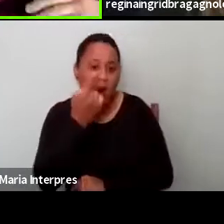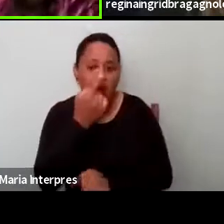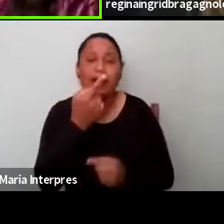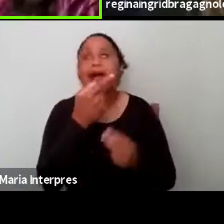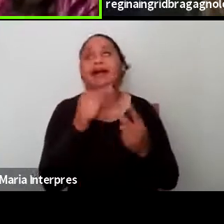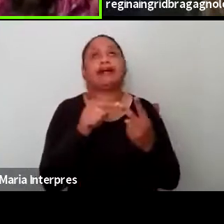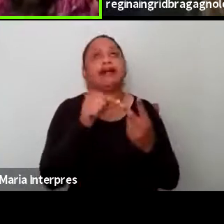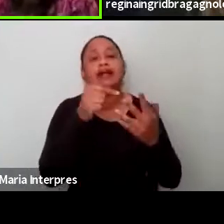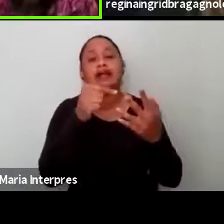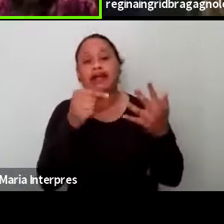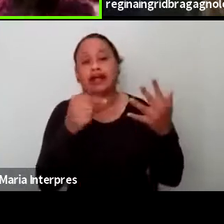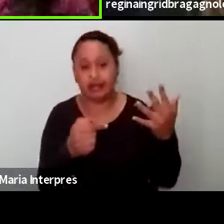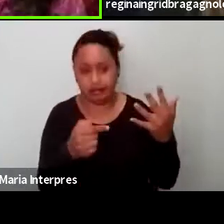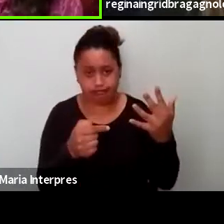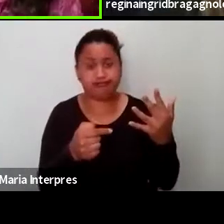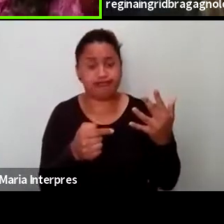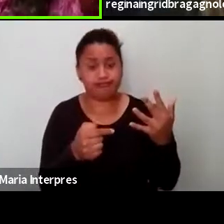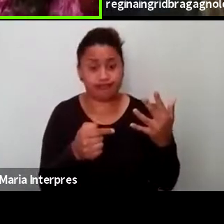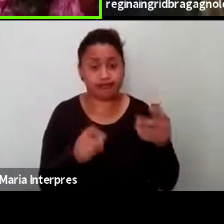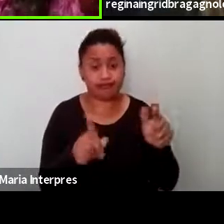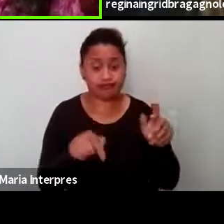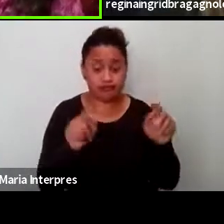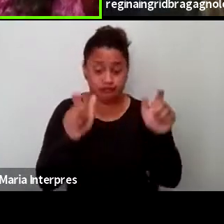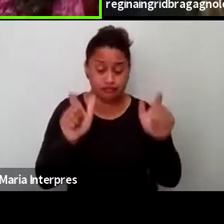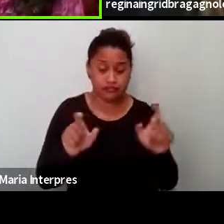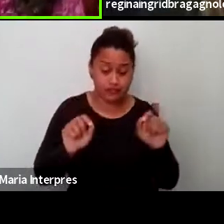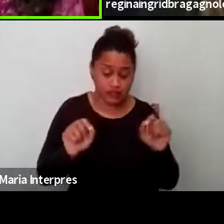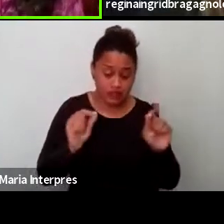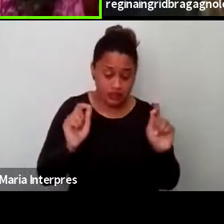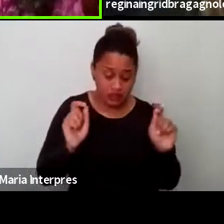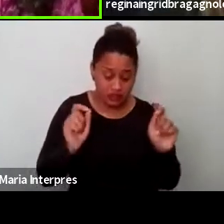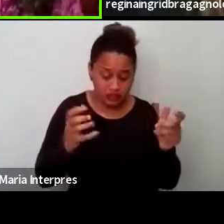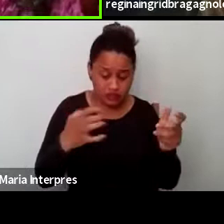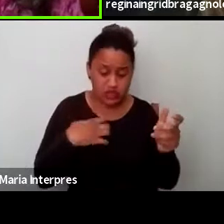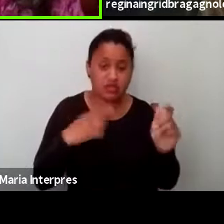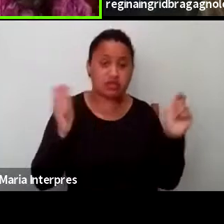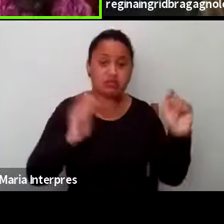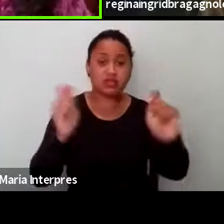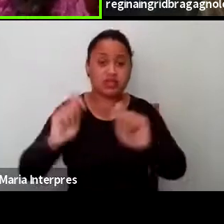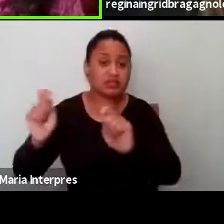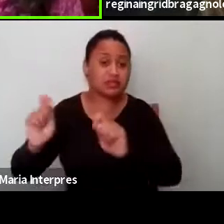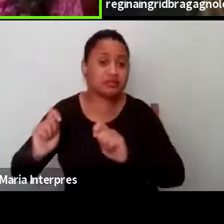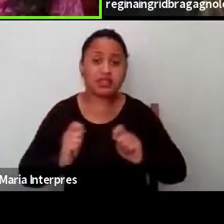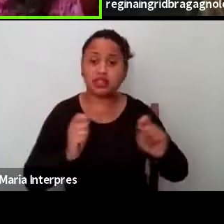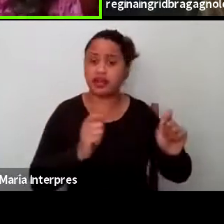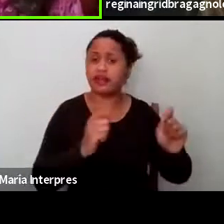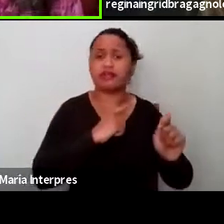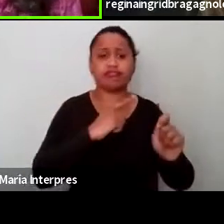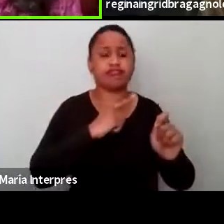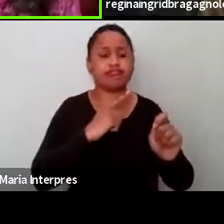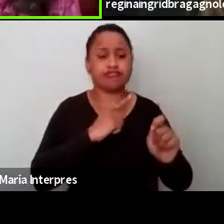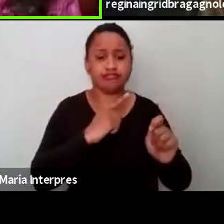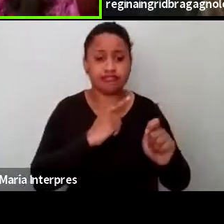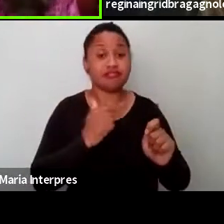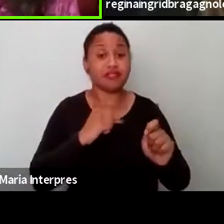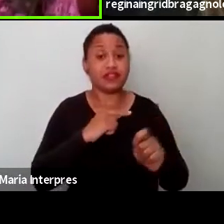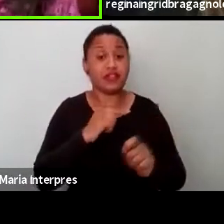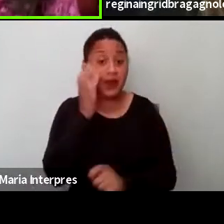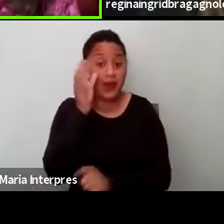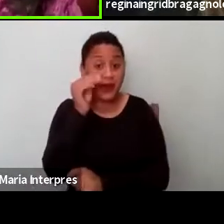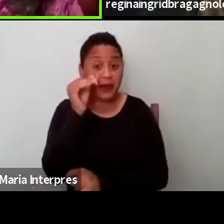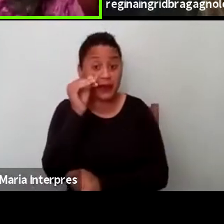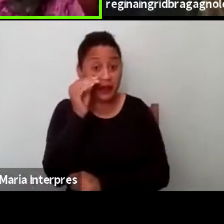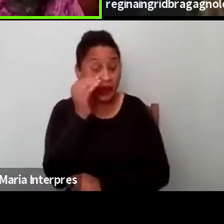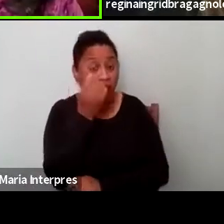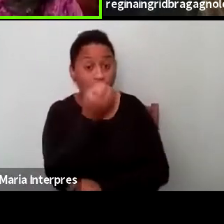com um universo de possibilidades, de mundos, que chega com sua curiosidade ou não